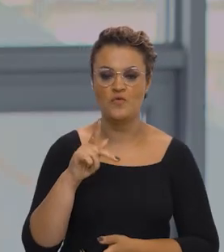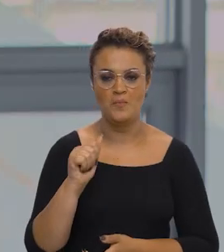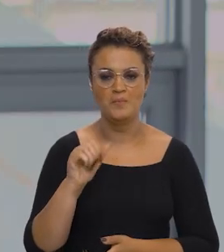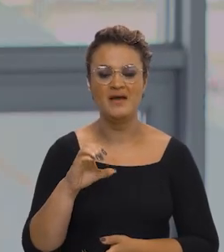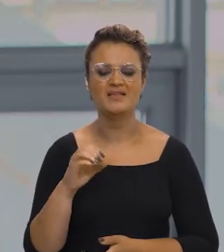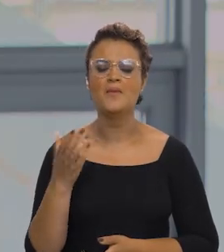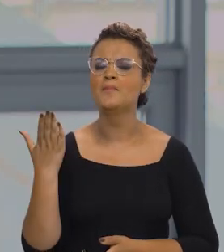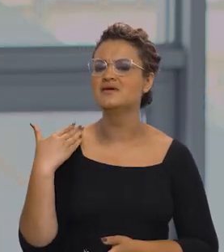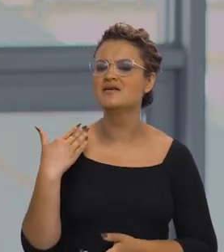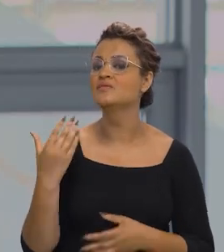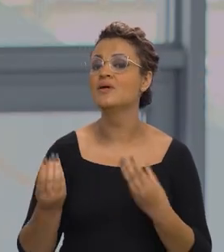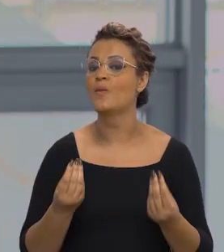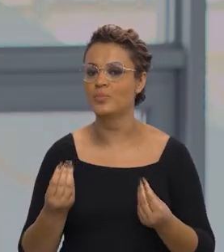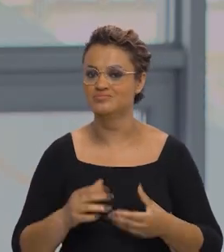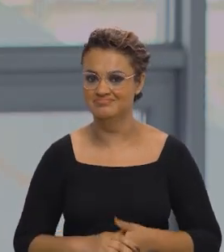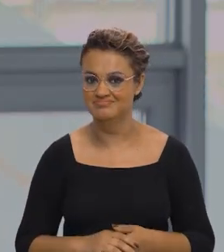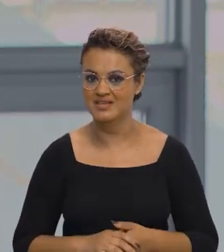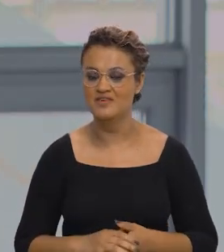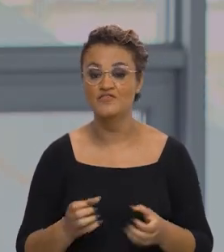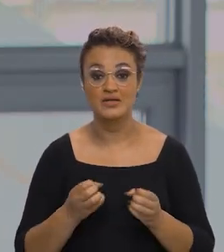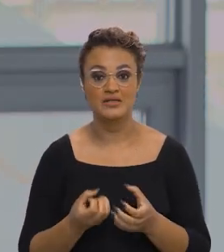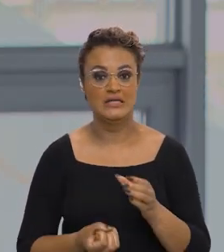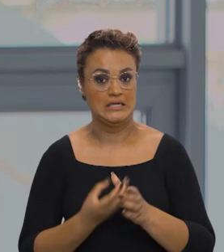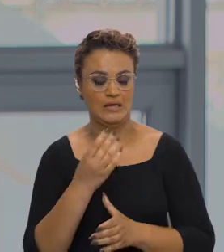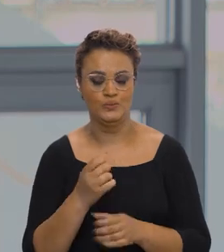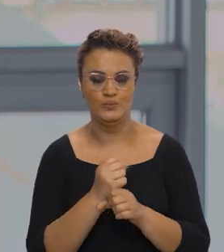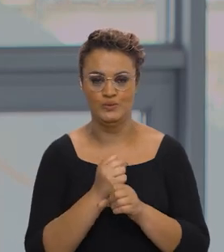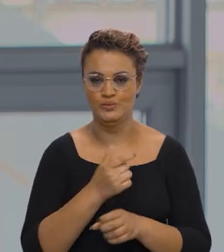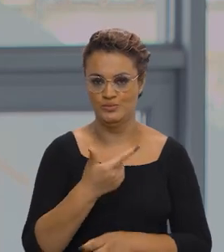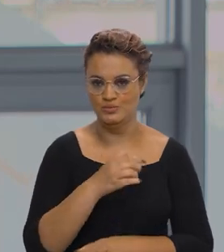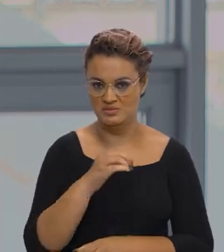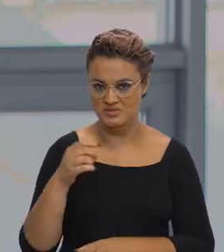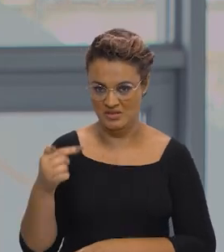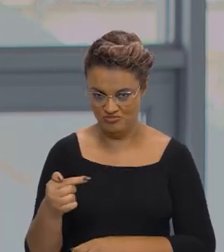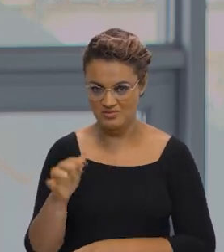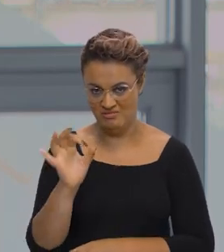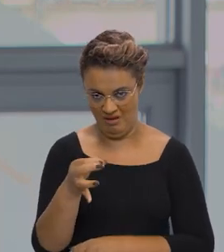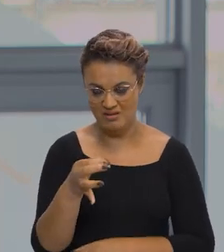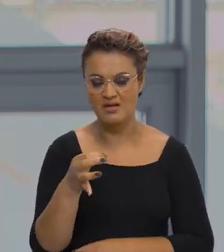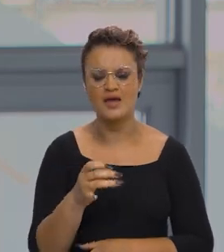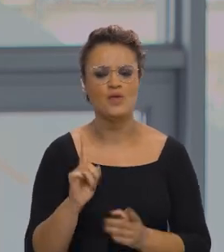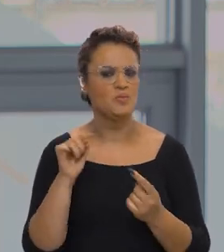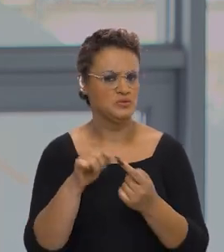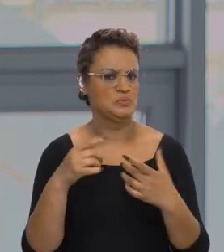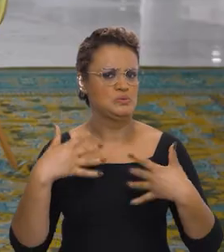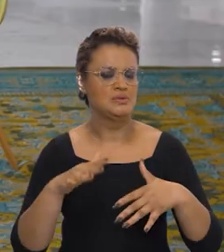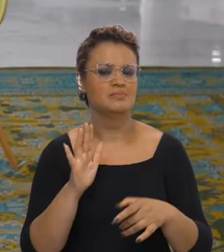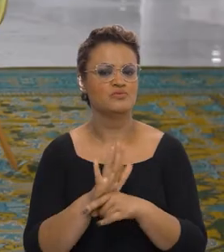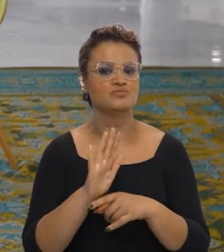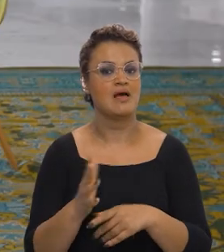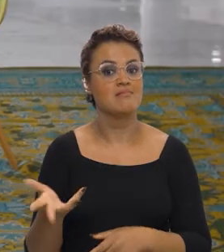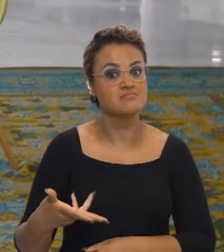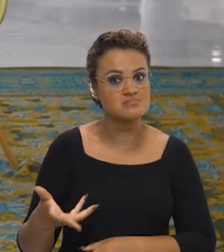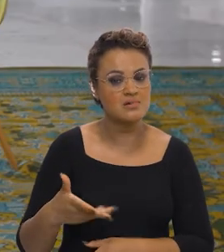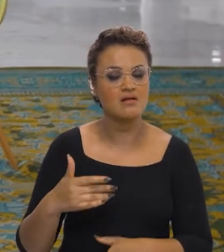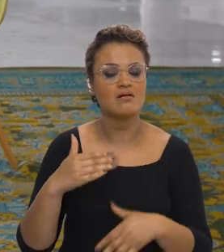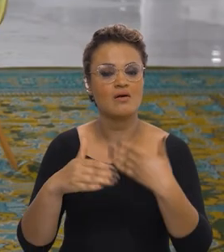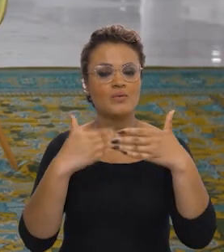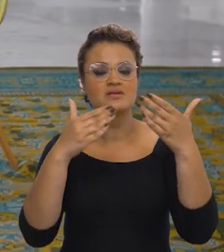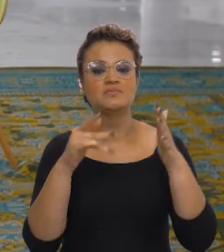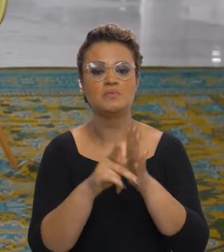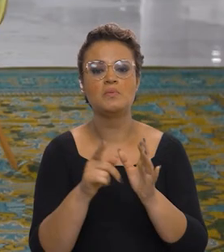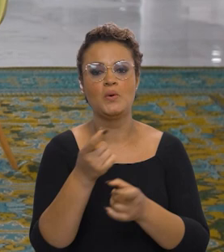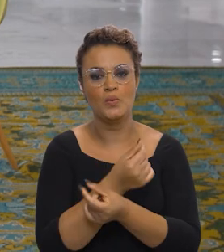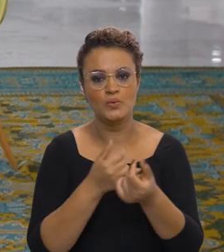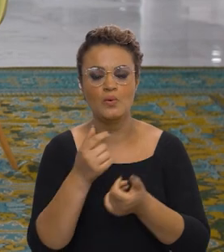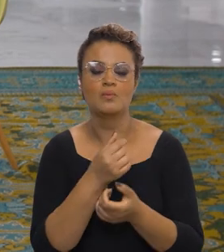novo PAC, vamos falar do antigo PAC. Foi lançado em 2007 com o grande objetivo de acelerar o